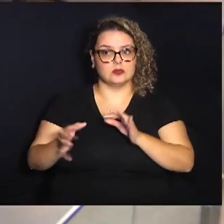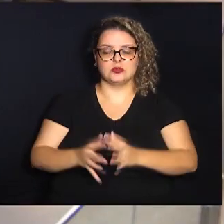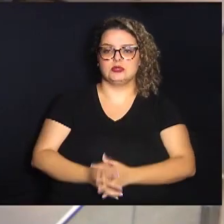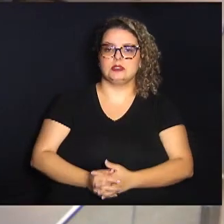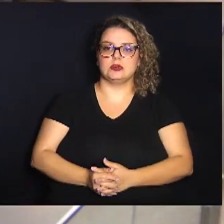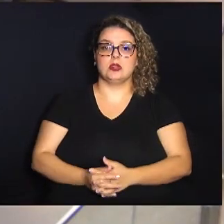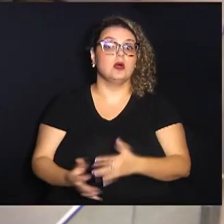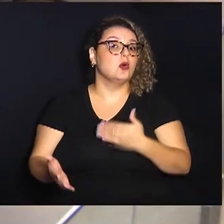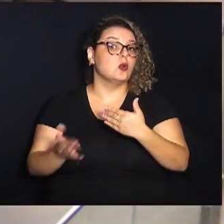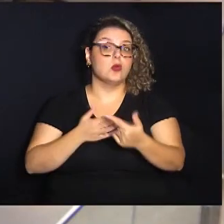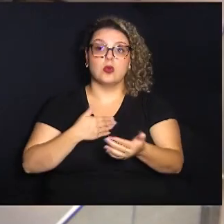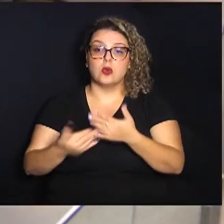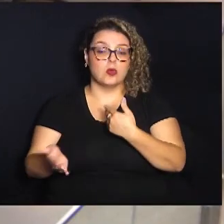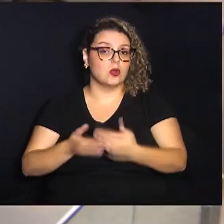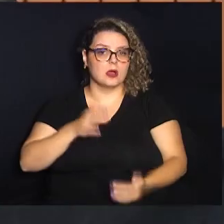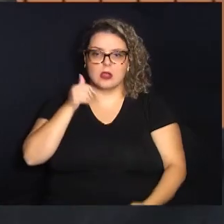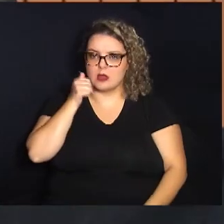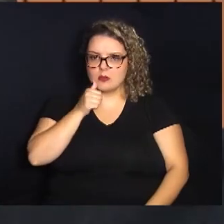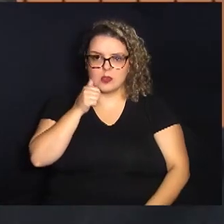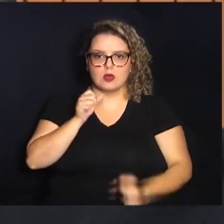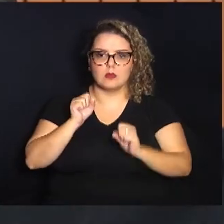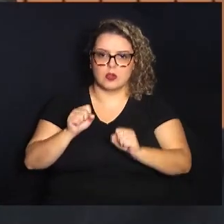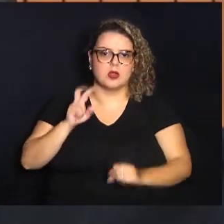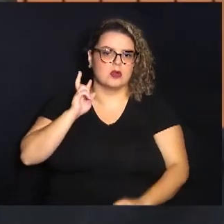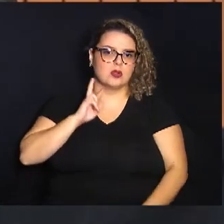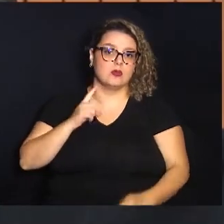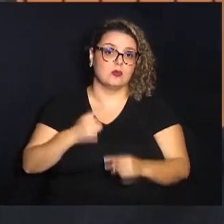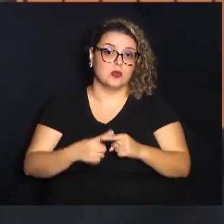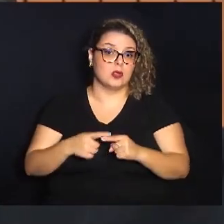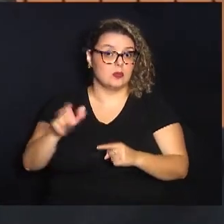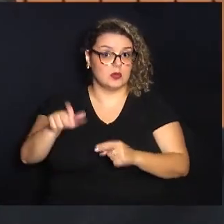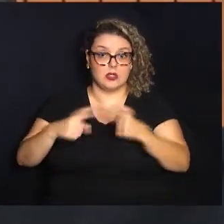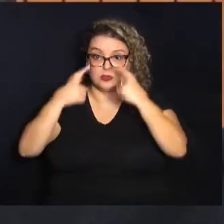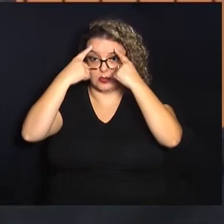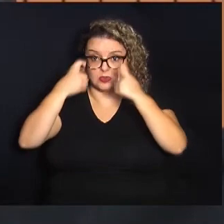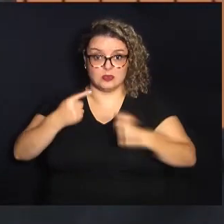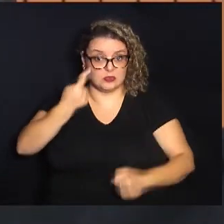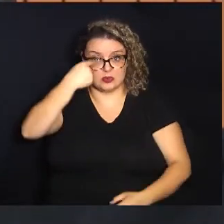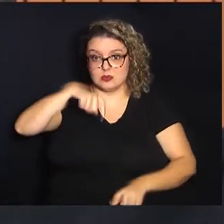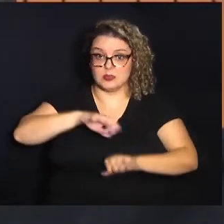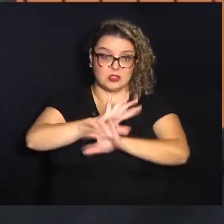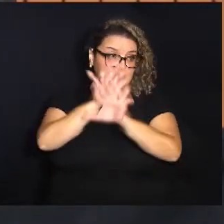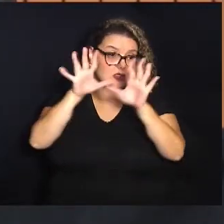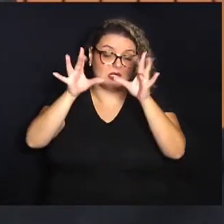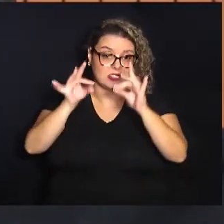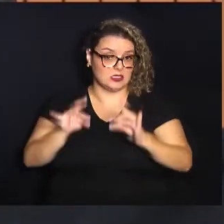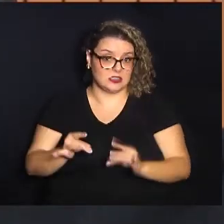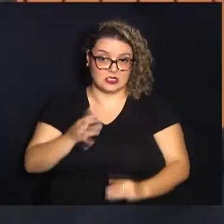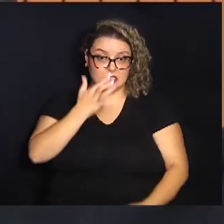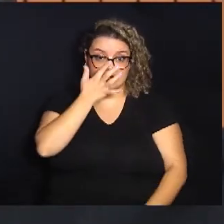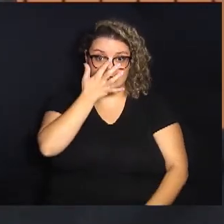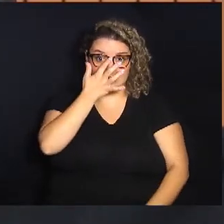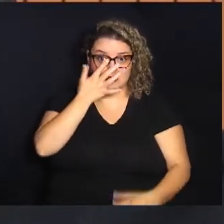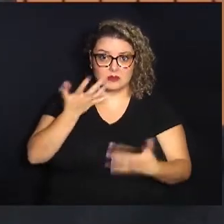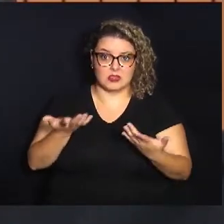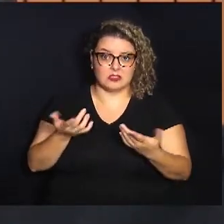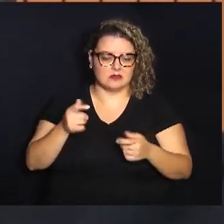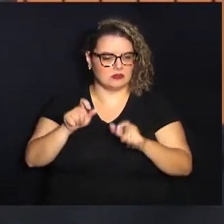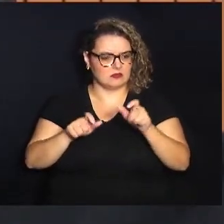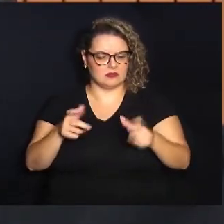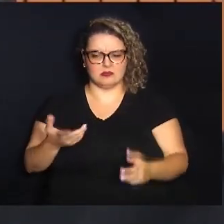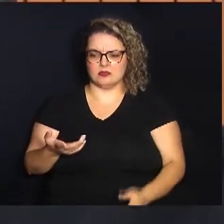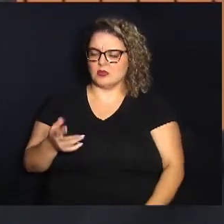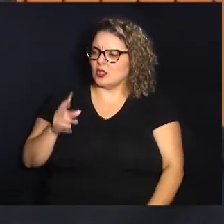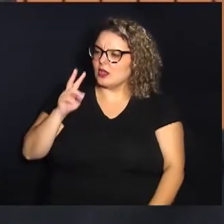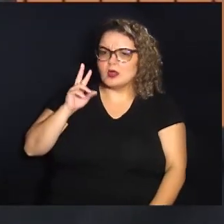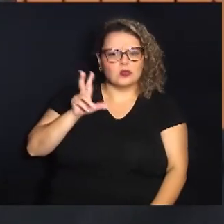mulher pode ser vítima porque o agressor ele não tem um perfil claro e definido mas as pessoas olham nossa mas ele